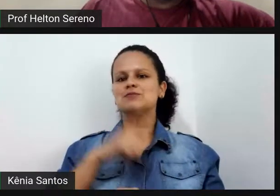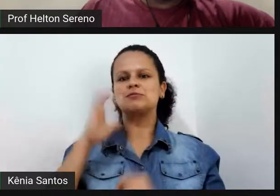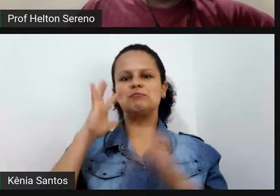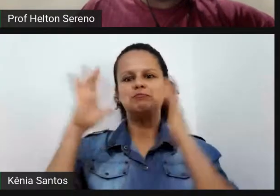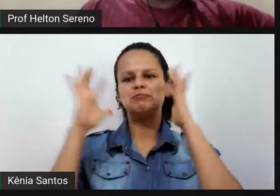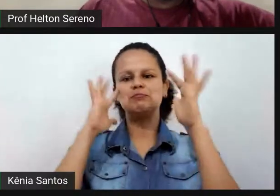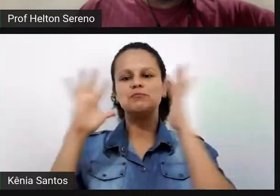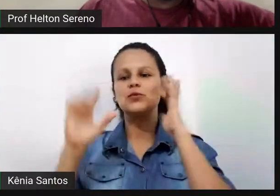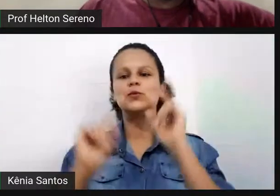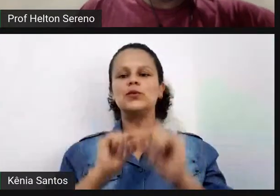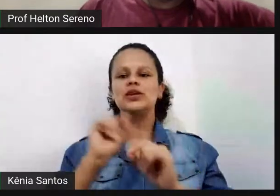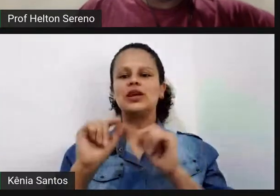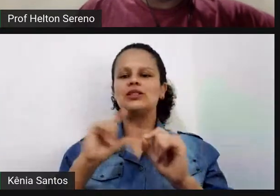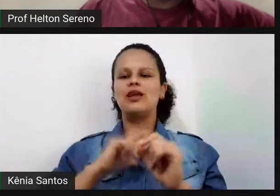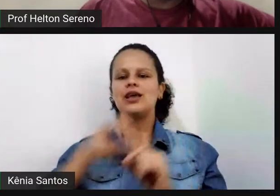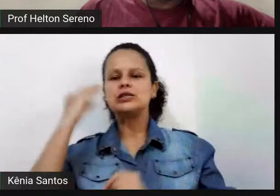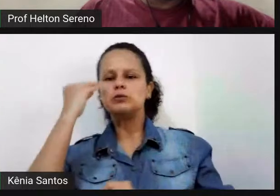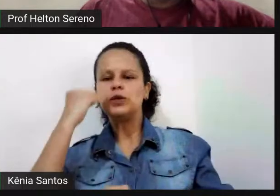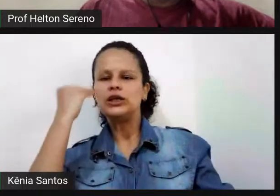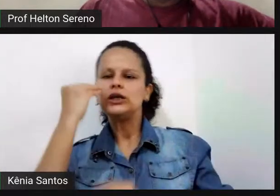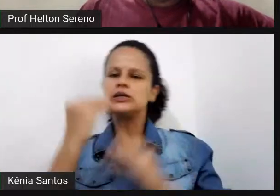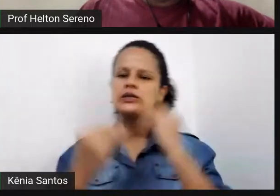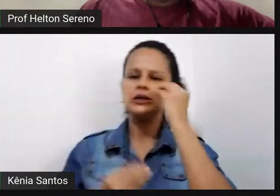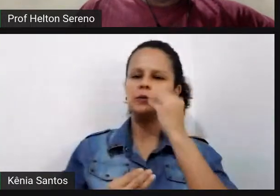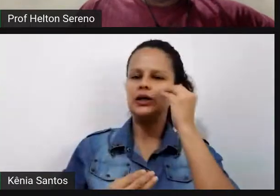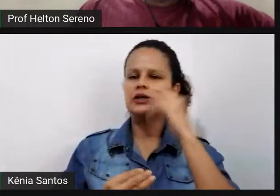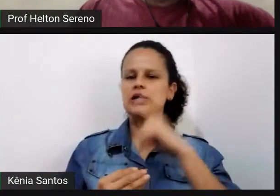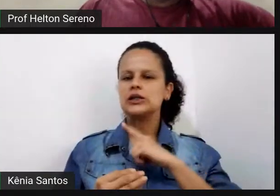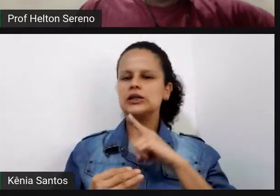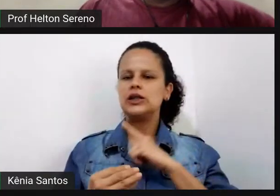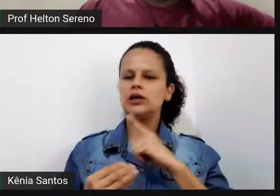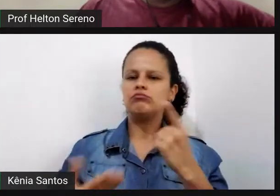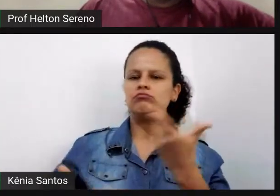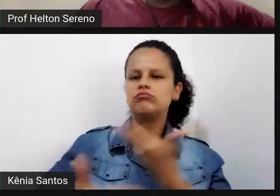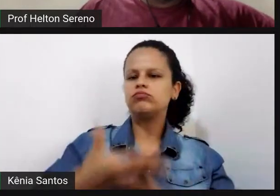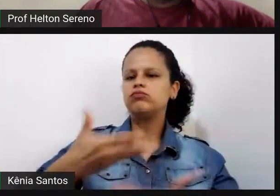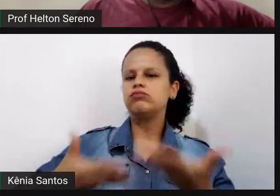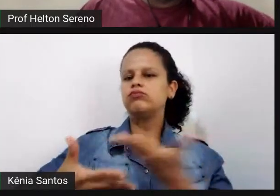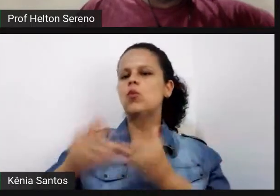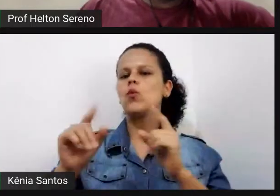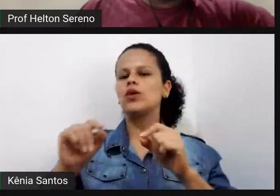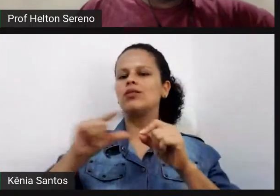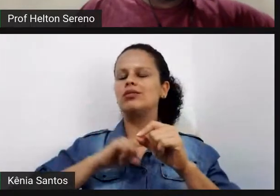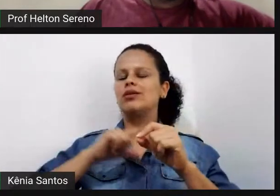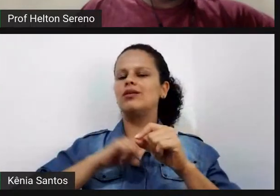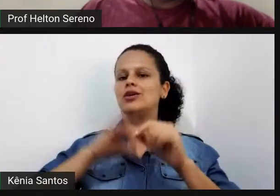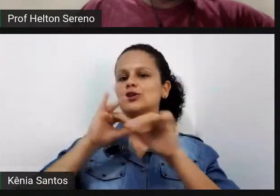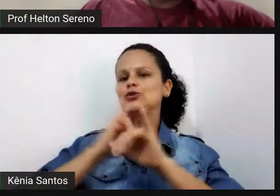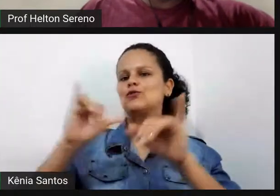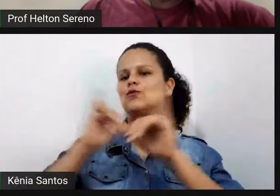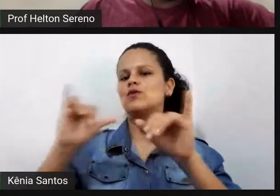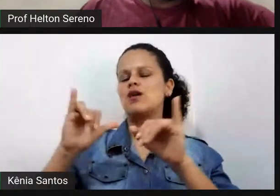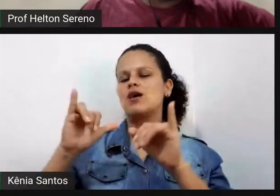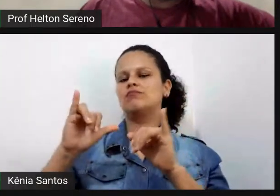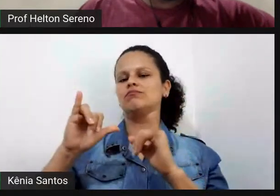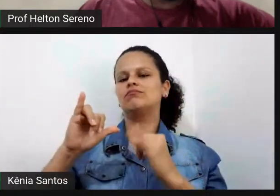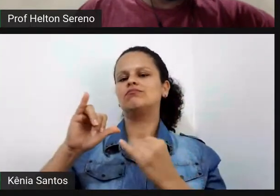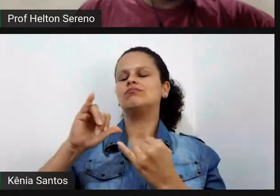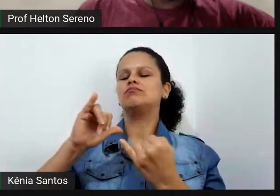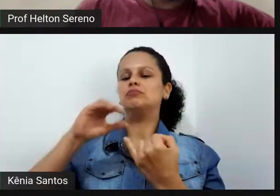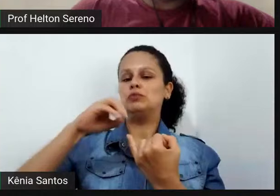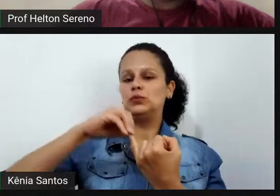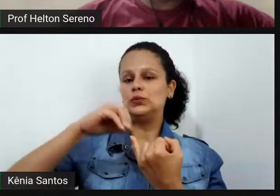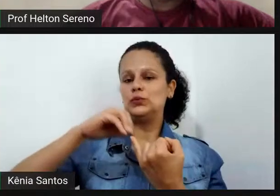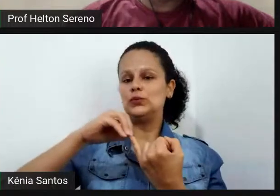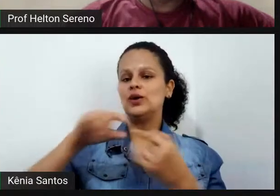essas experiências de diversos camp para poder divulgar isso não só entre e FNMG mas entre a